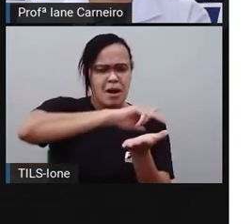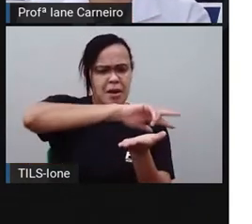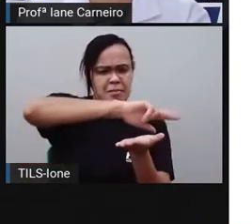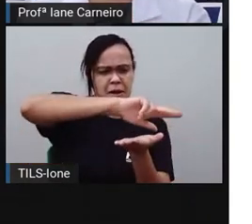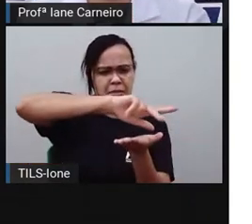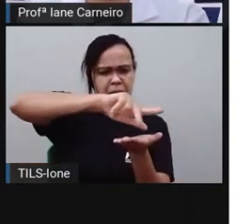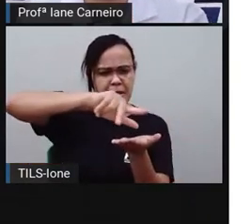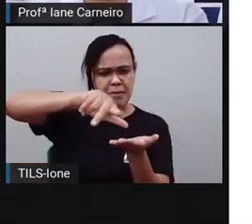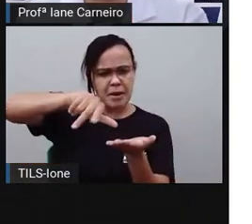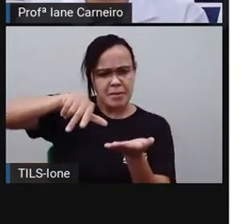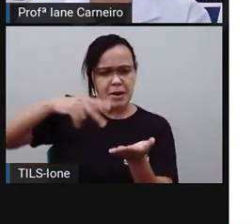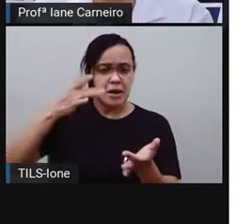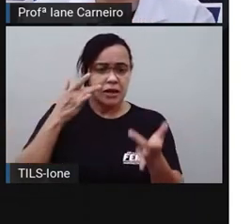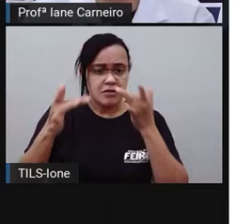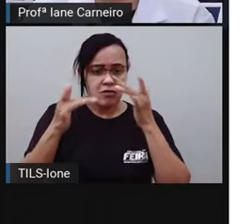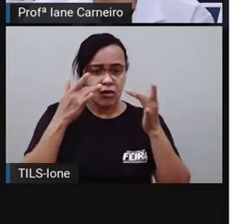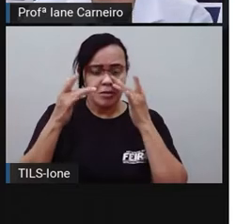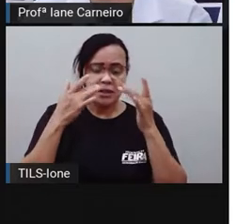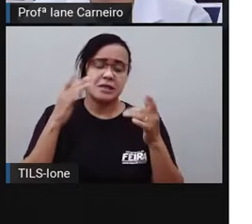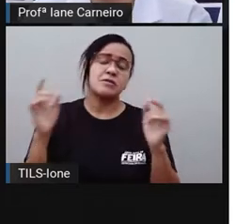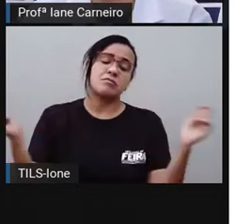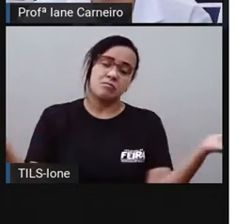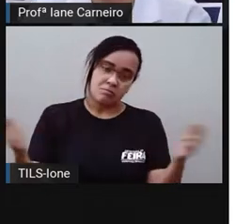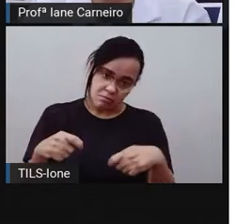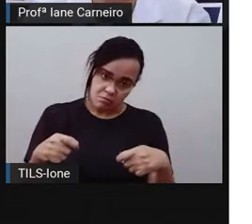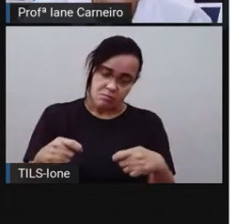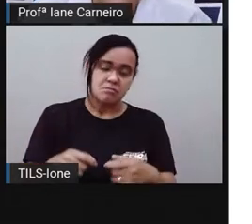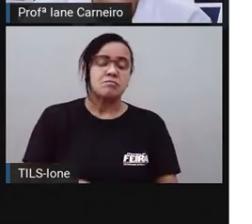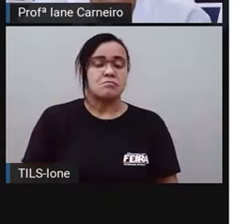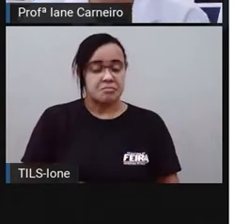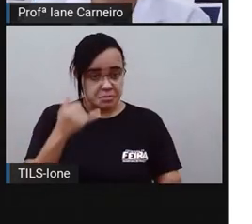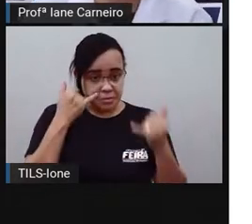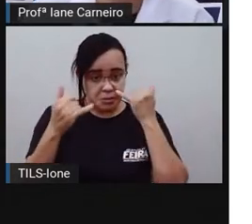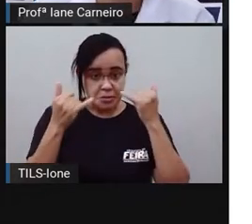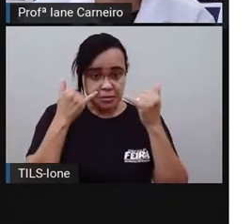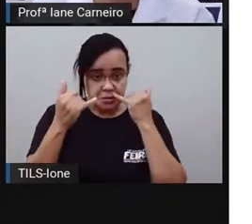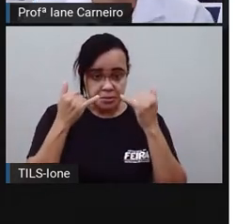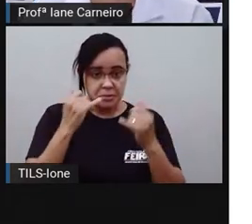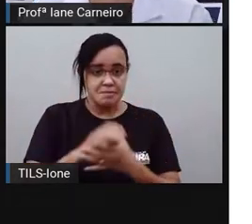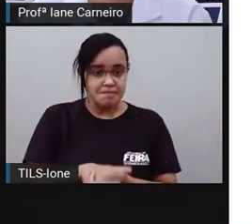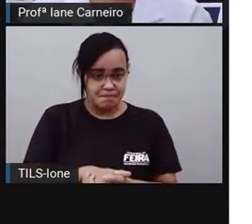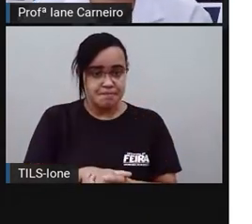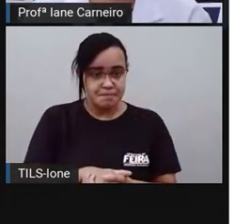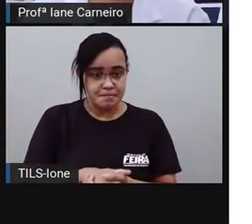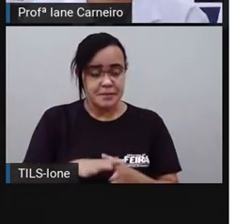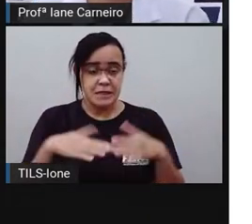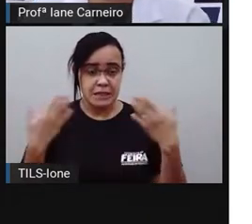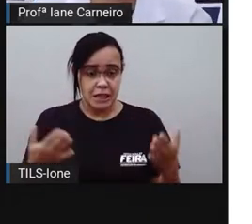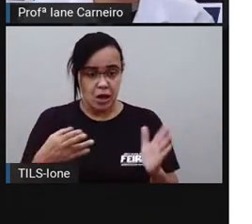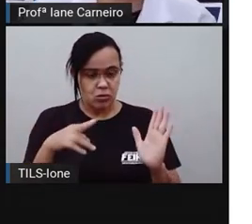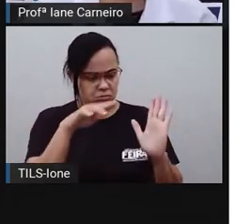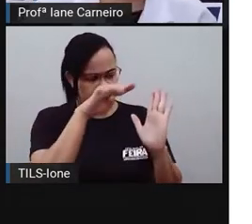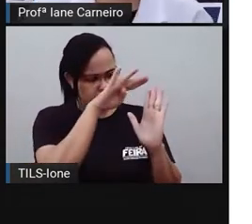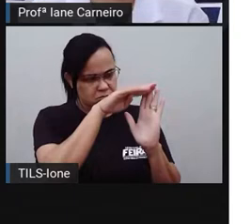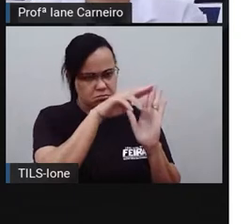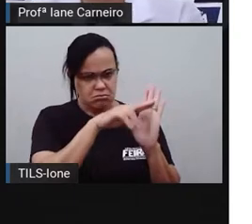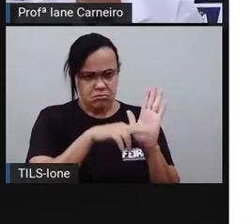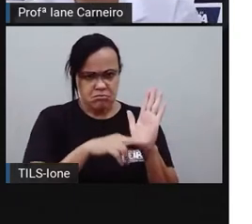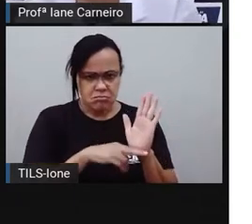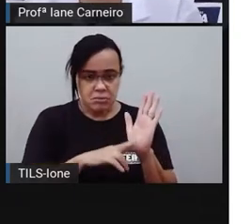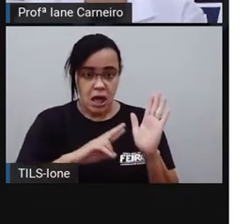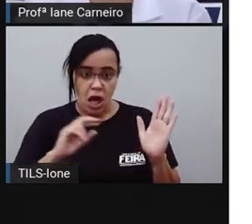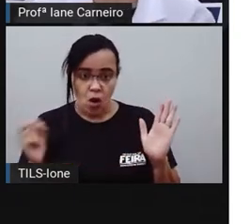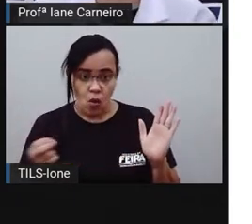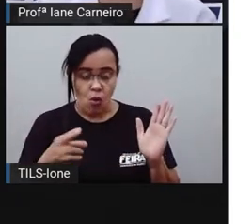a receita, né? Quando a gente vai escrever uma receita, a gente precisa ter cuidado com alguns